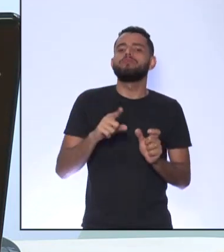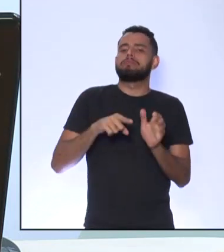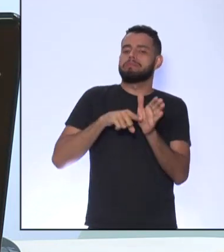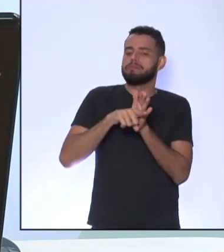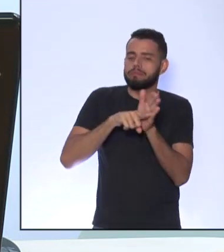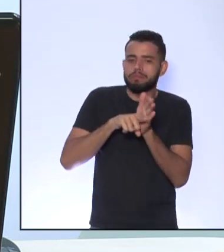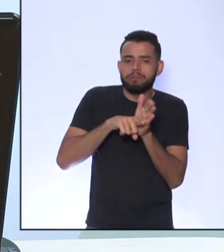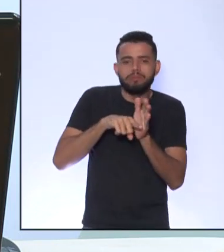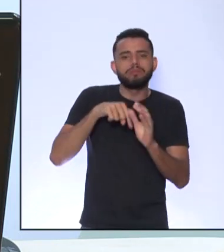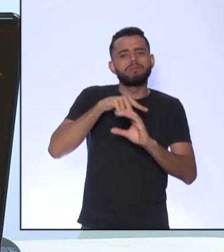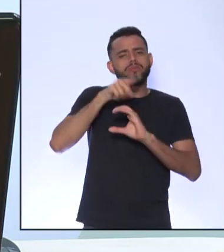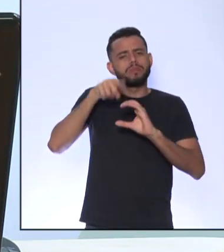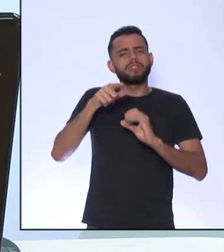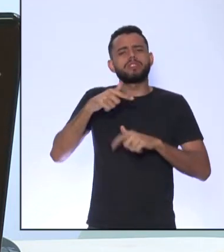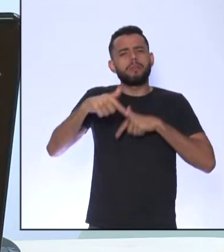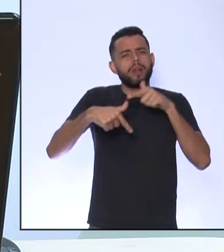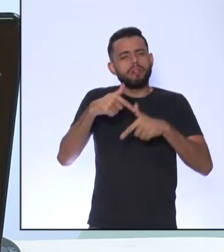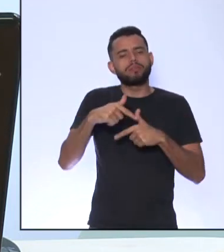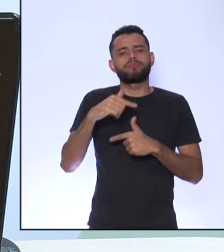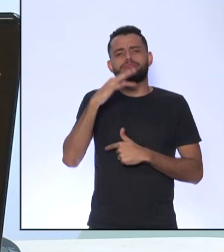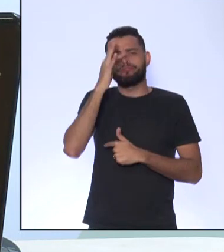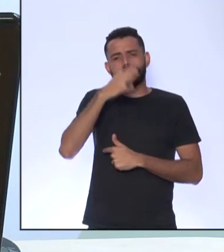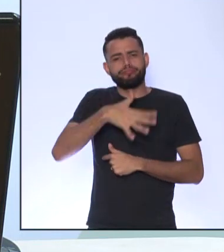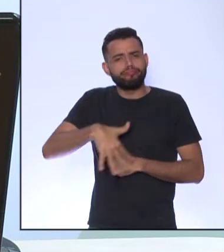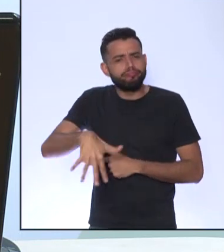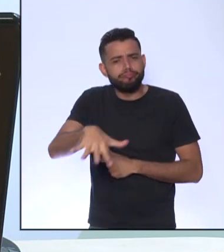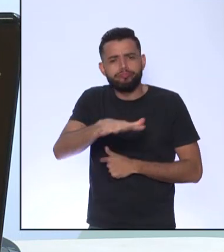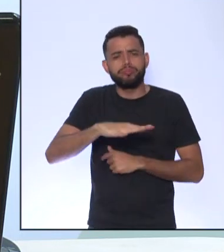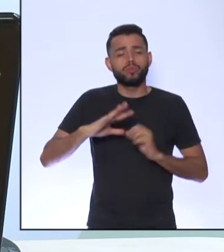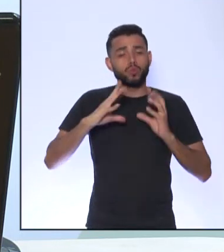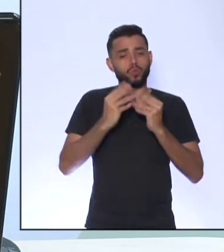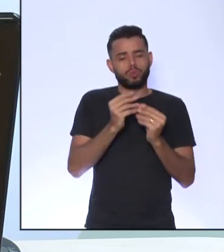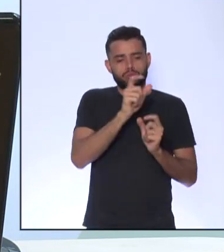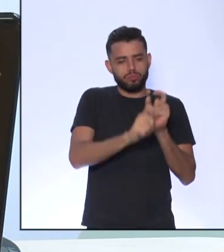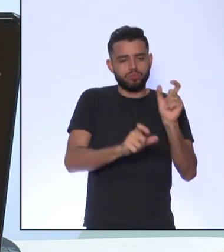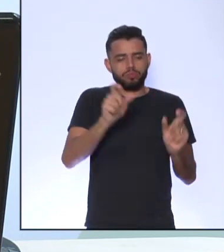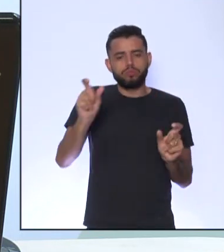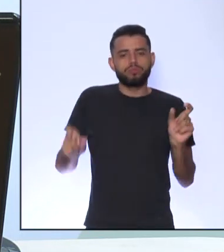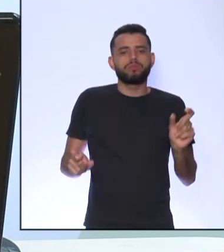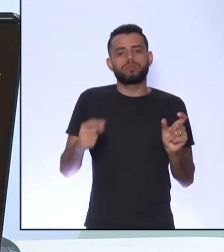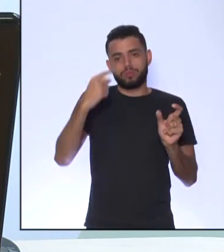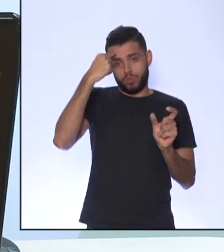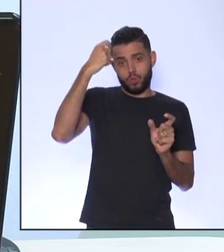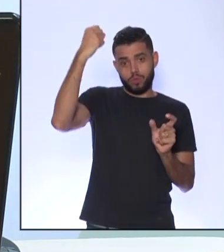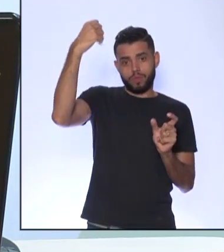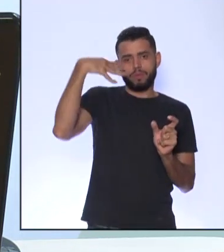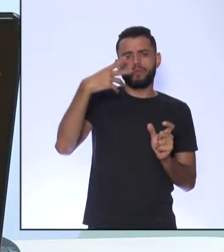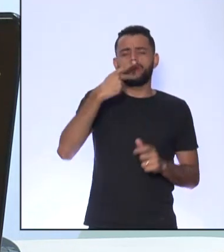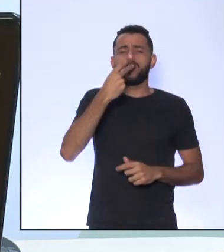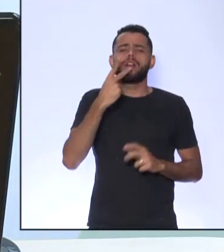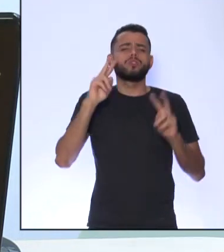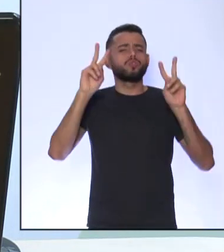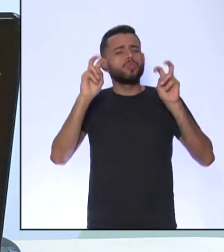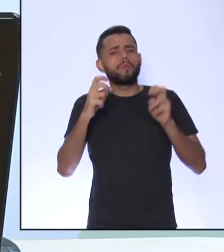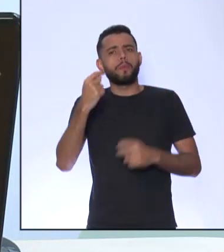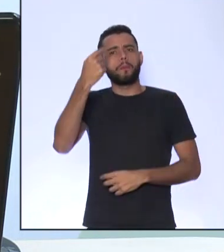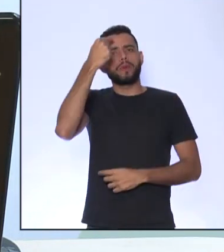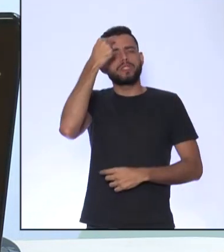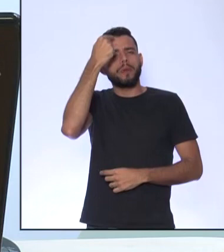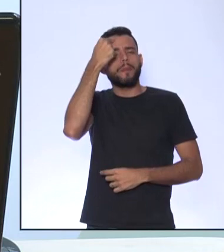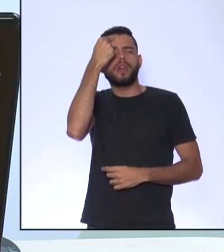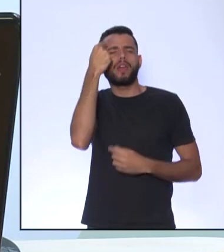botânicos De vários pensadores iluministas Para se falar sobre os pensamentos A razão